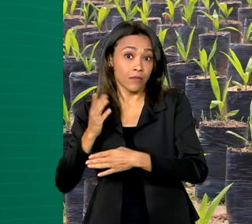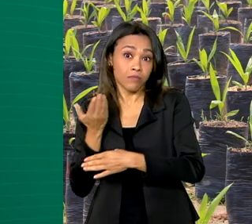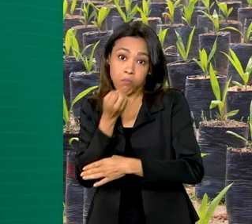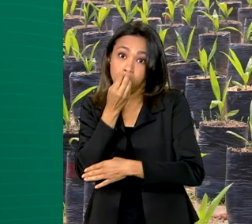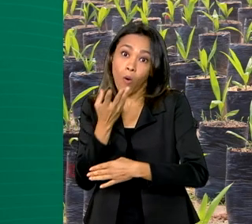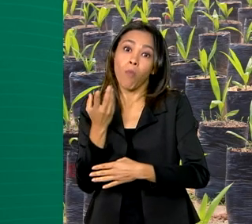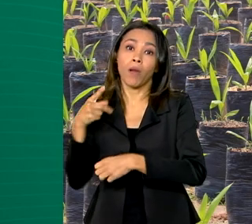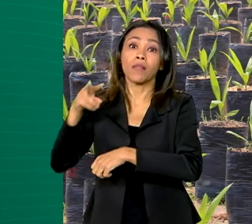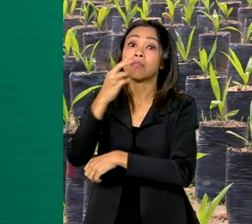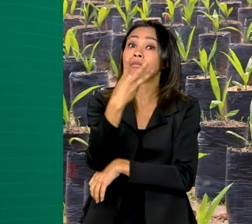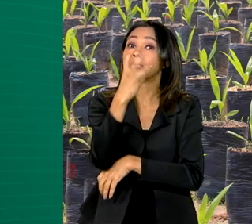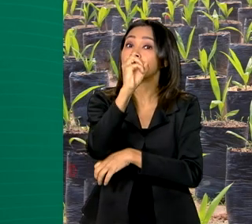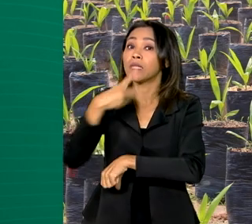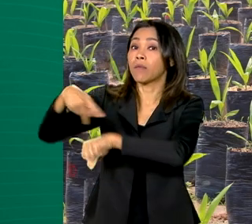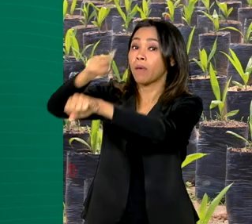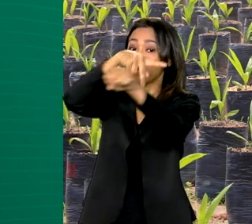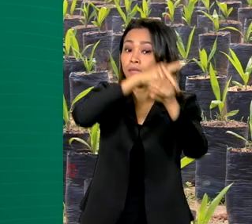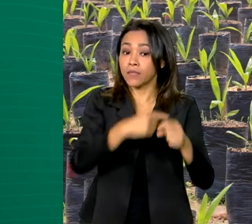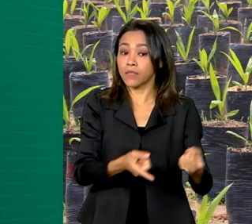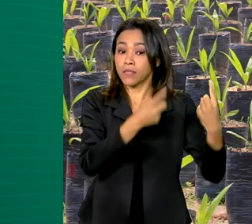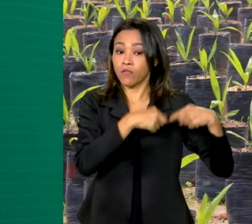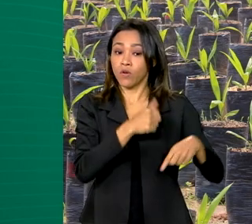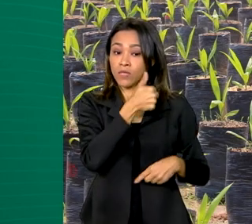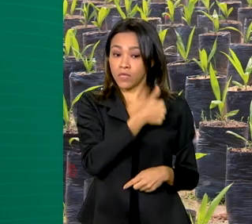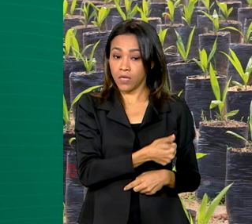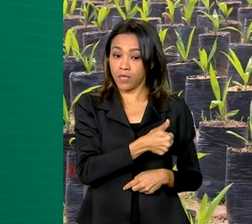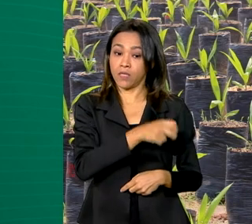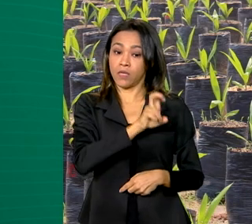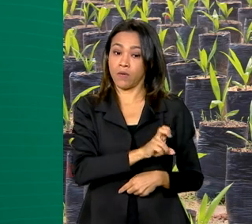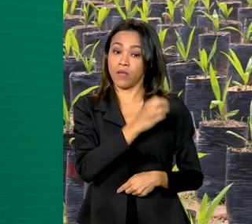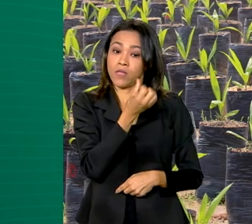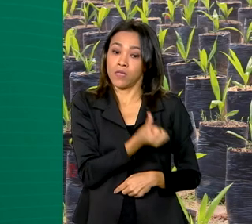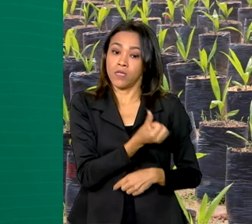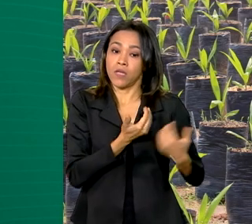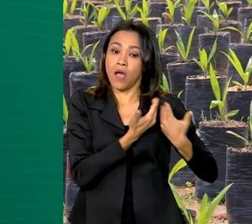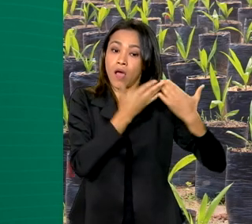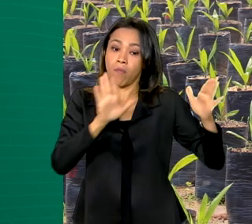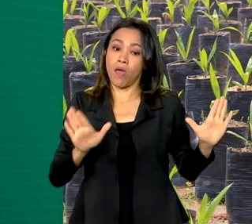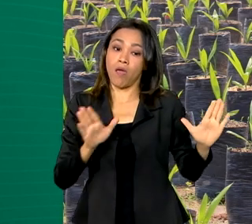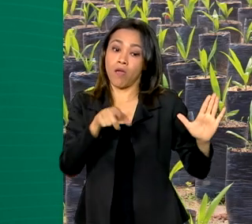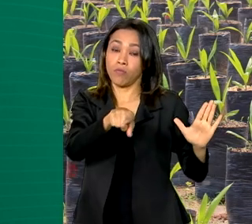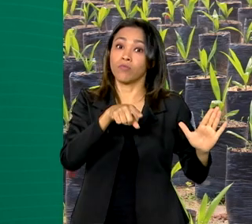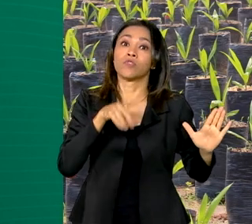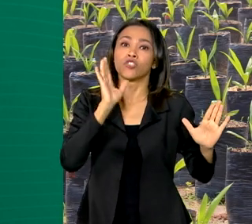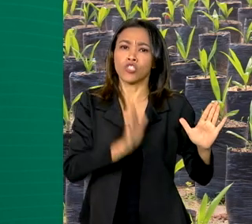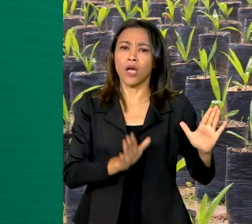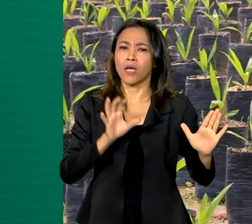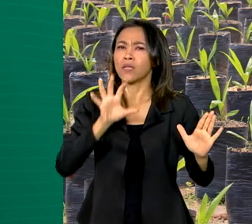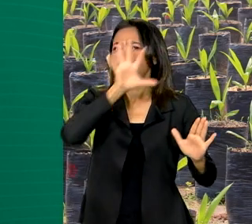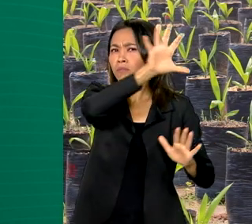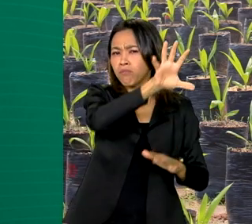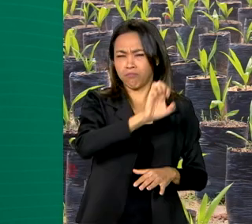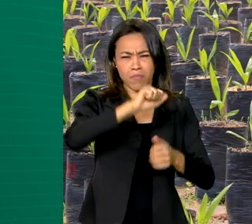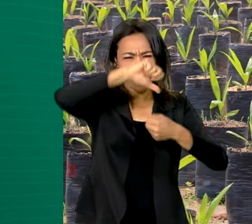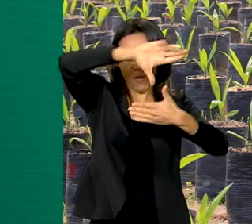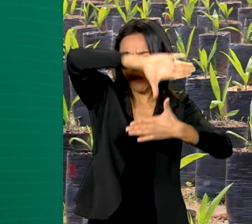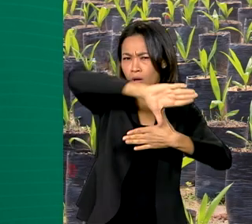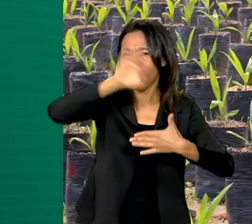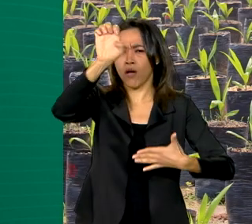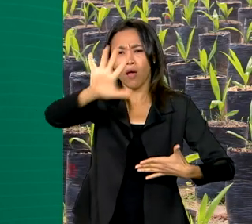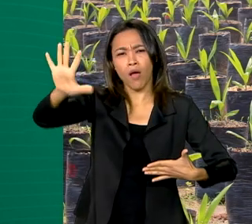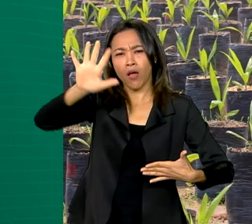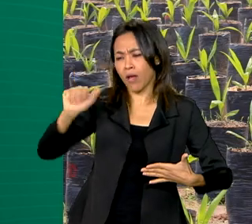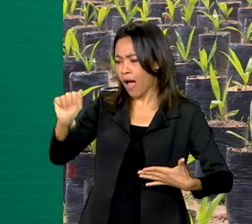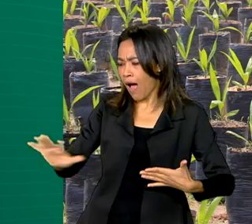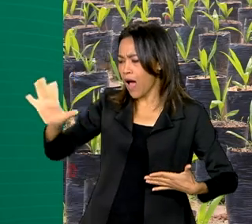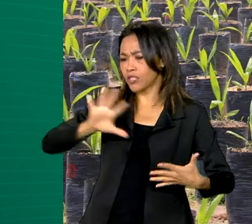meses, foram 150 mercados abertos para produtos do agro-brasileiro. Todos os continentes já recebem o que é